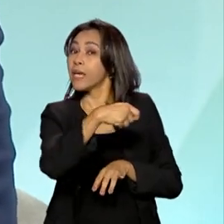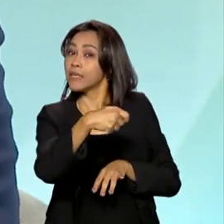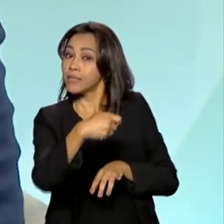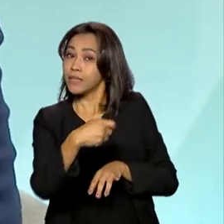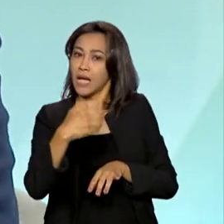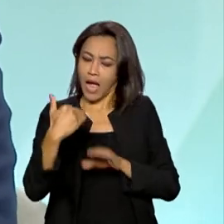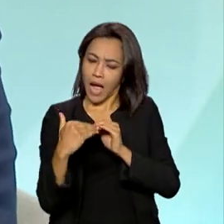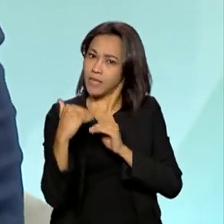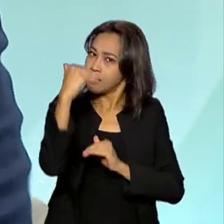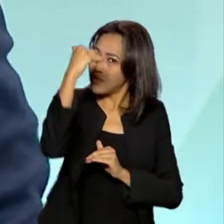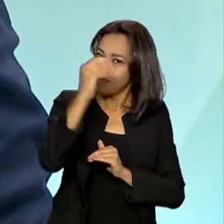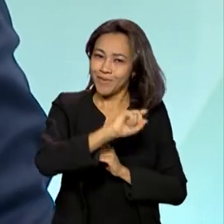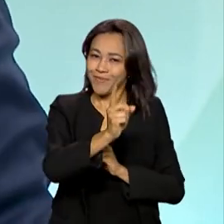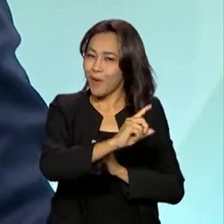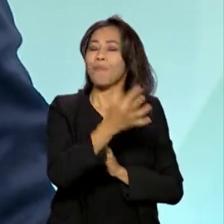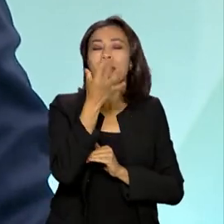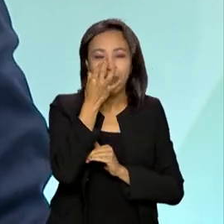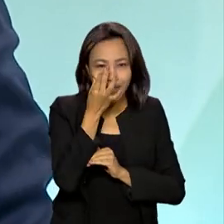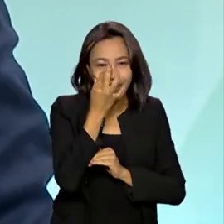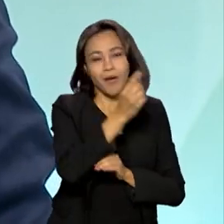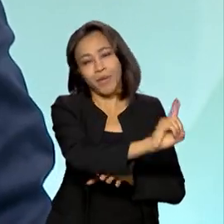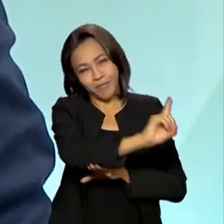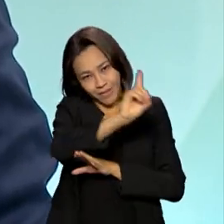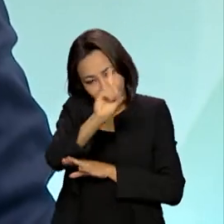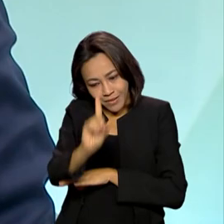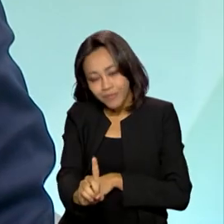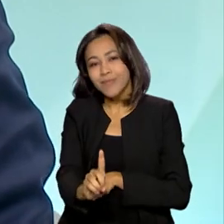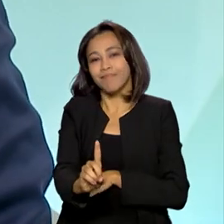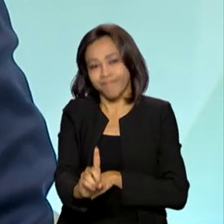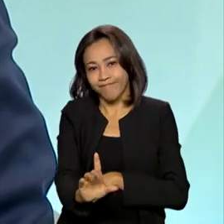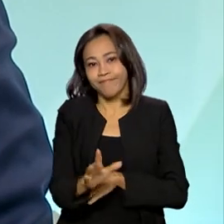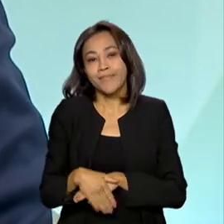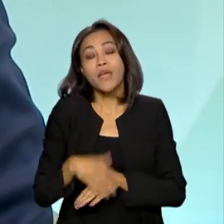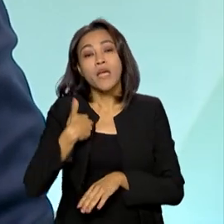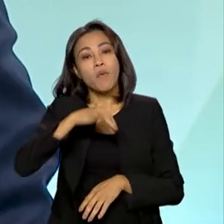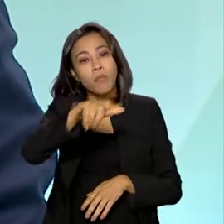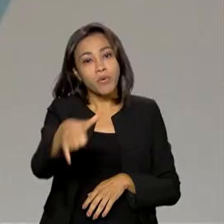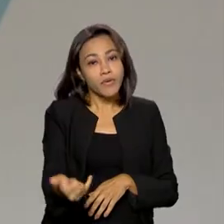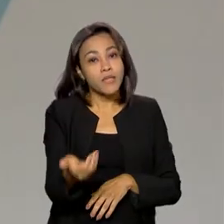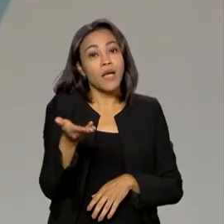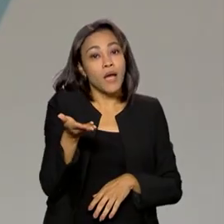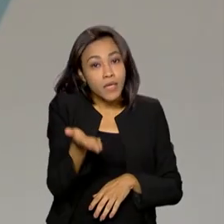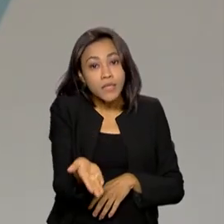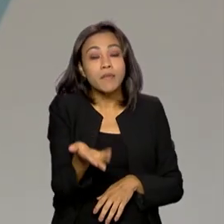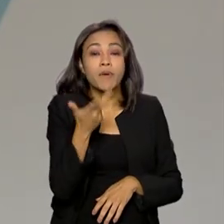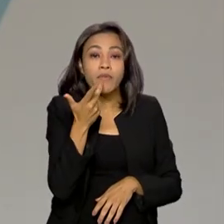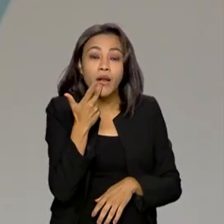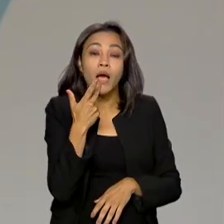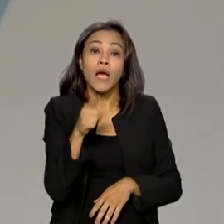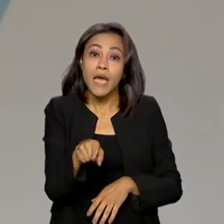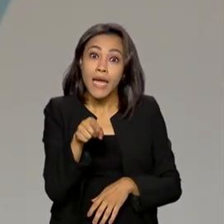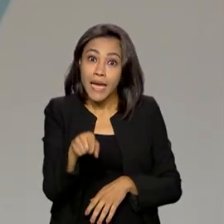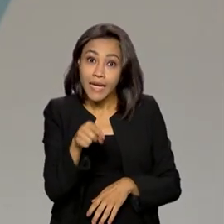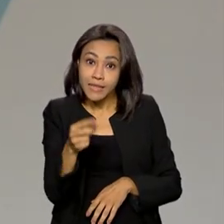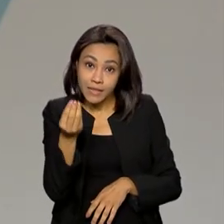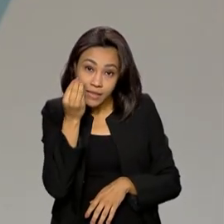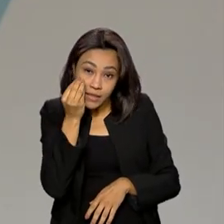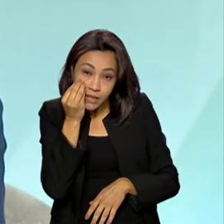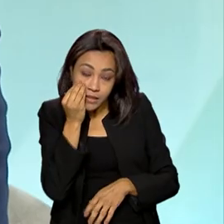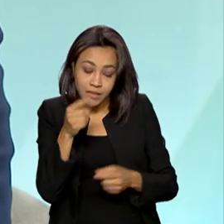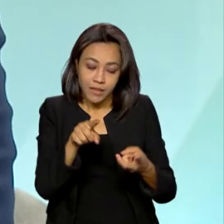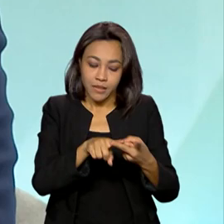Acima de três meses, ele vai ter que ir para a perícia presencial. E eu queria aproveitar o ensejo também para dizer que o ateste médio, a